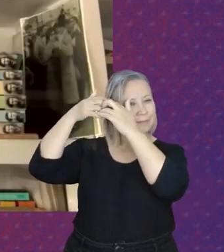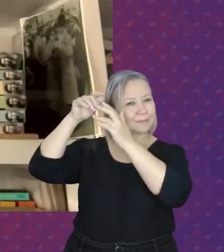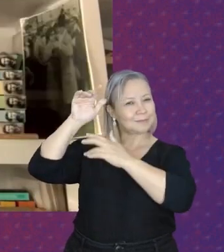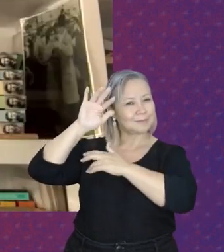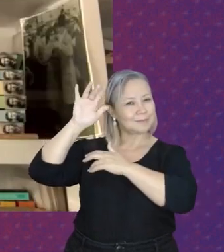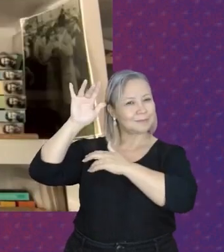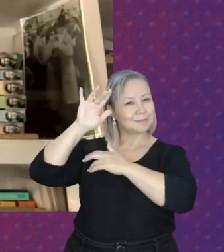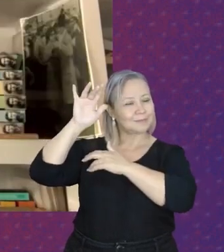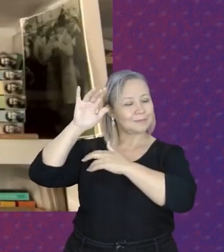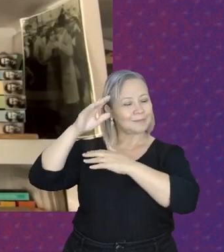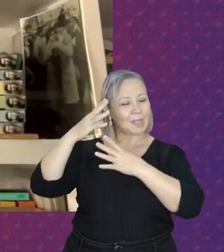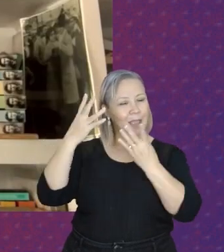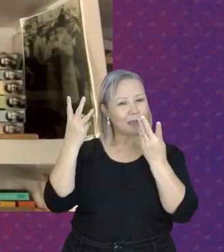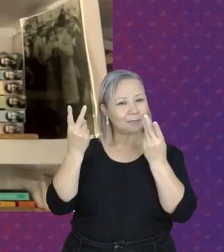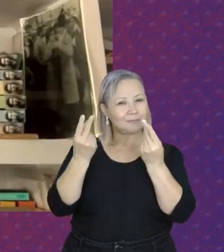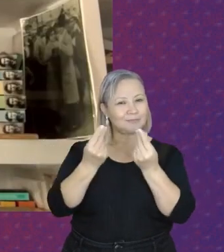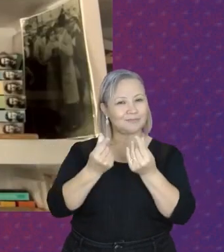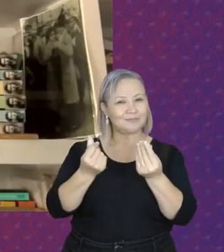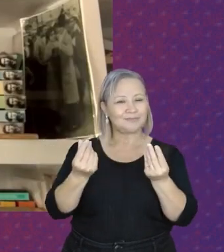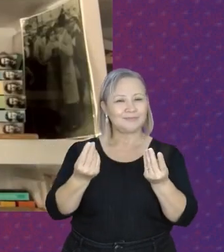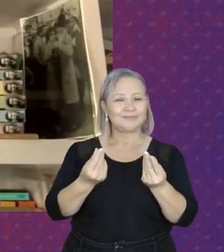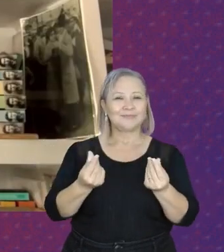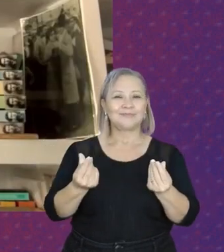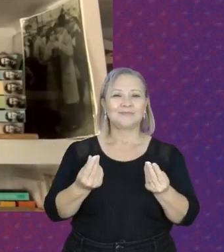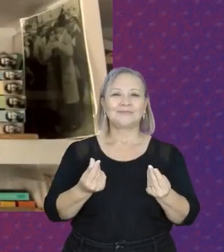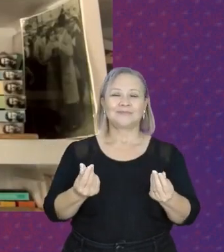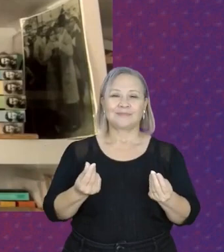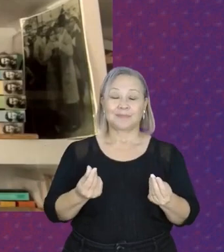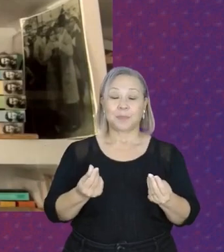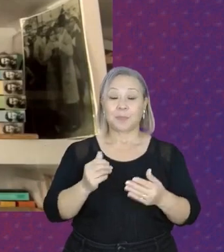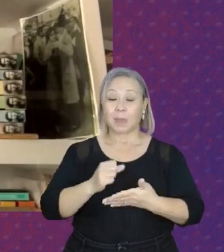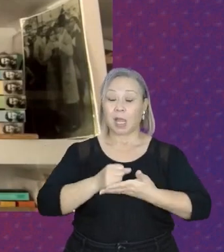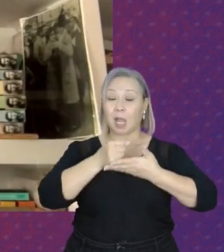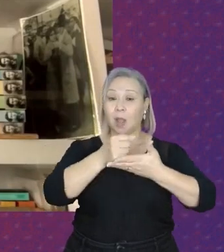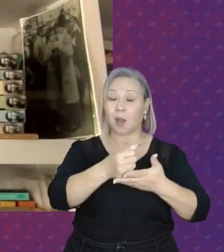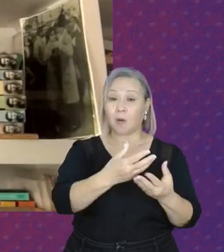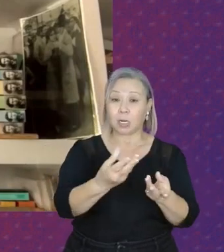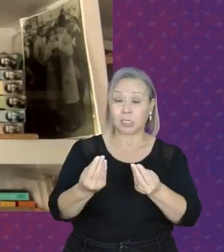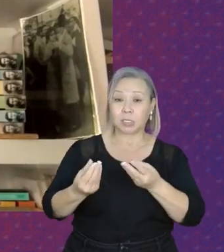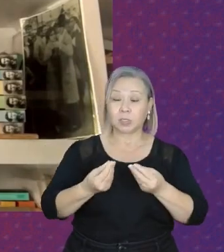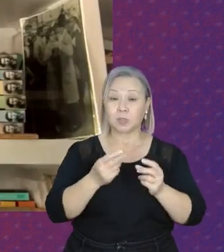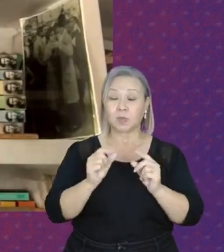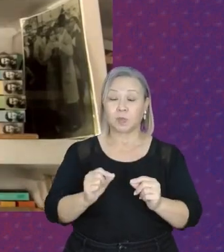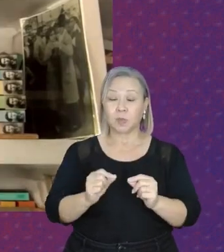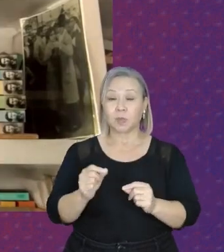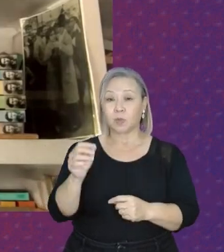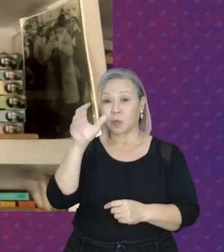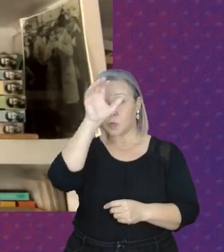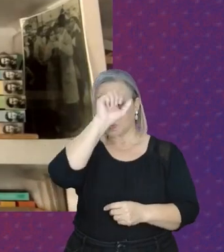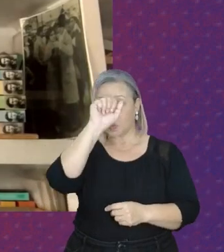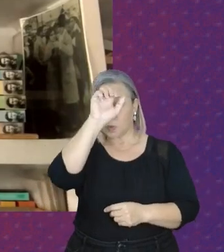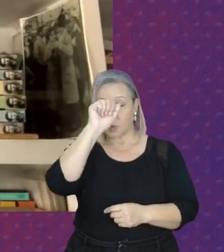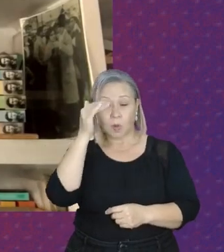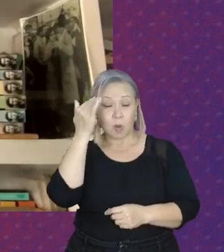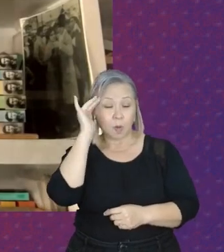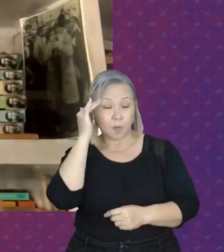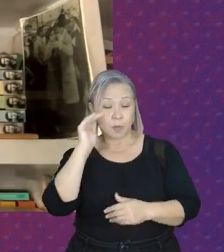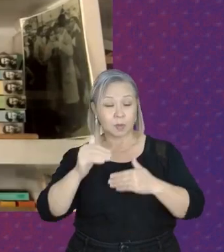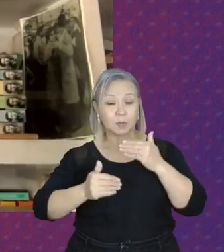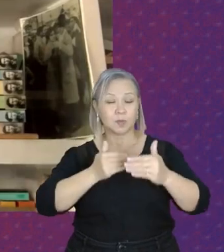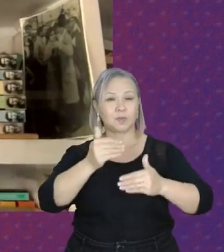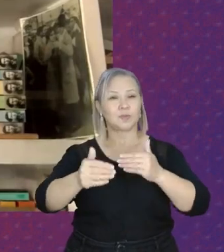da sensibilidade, e ela favorece muito tanto a compreensão dos processos na